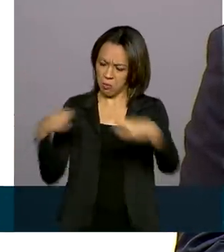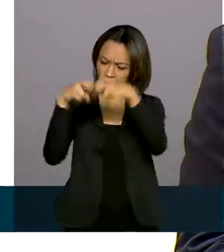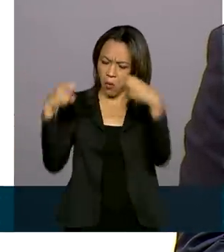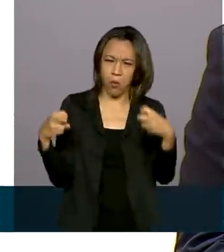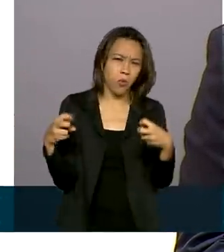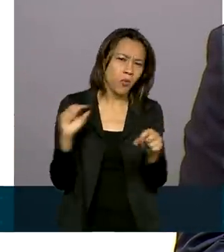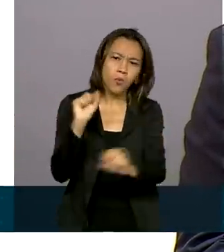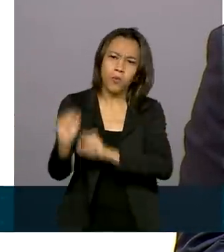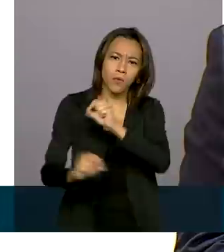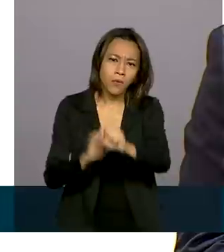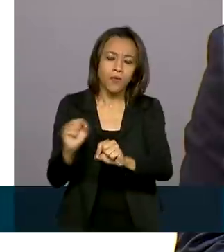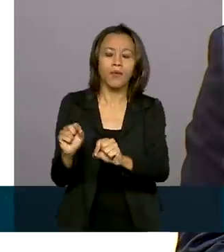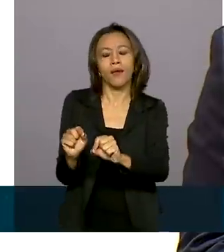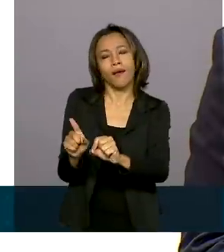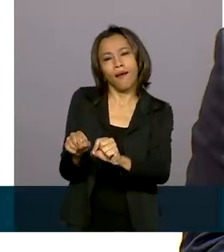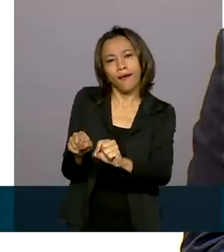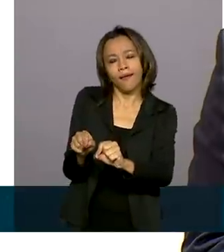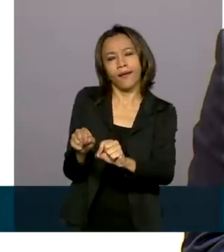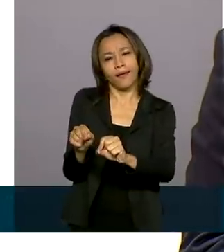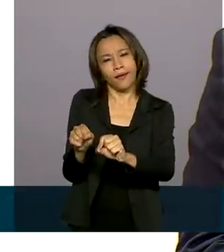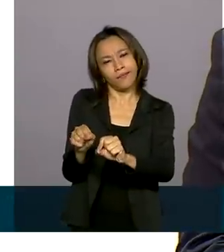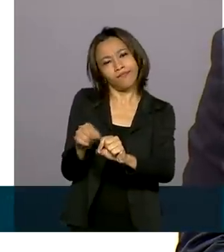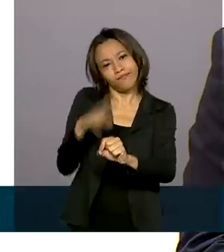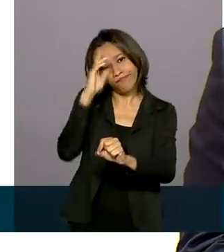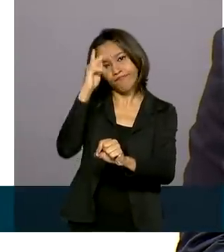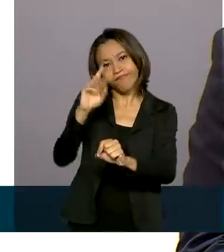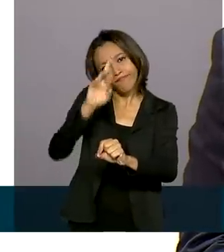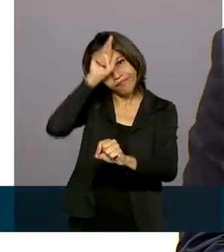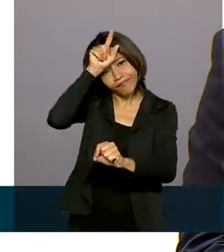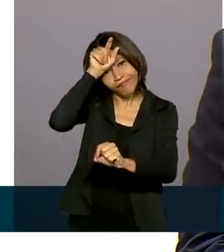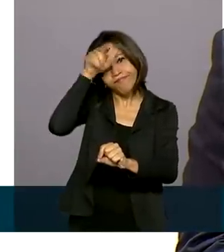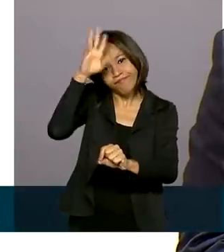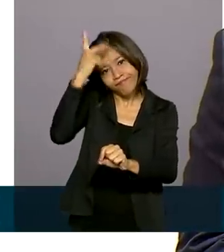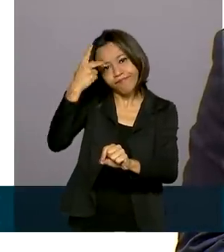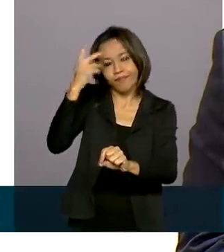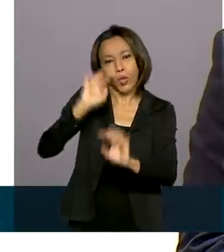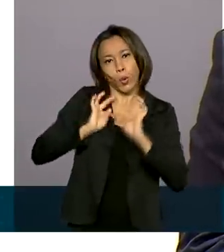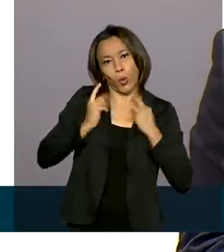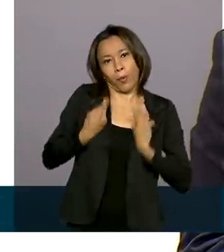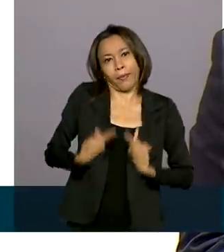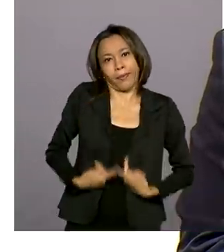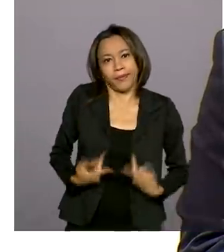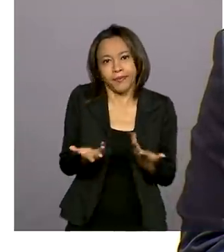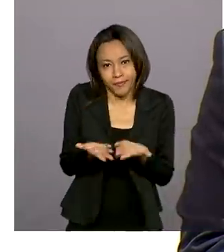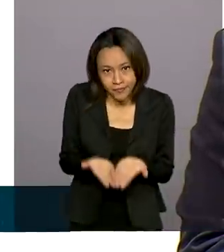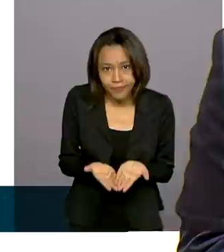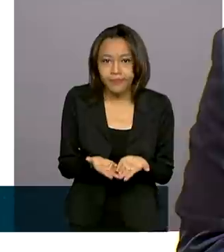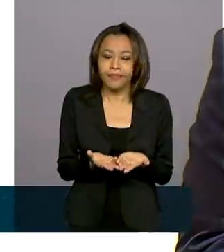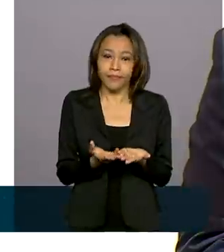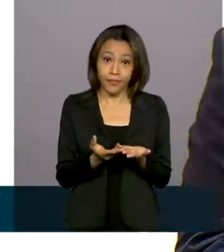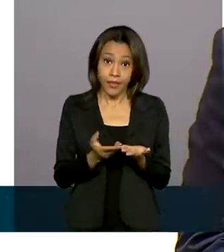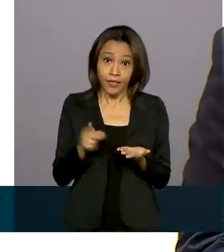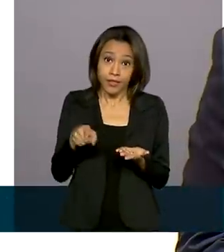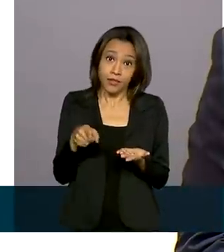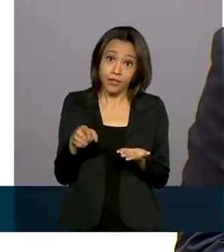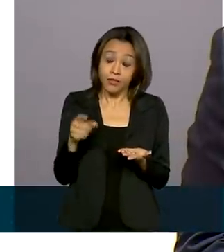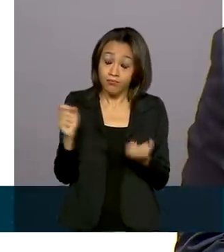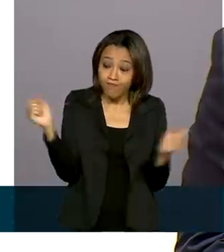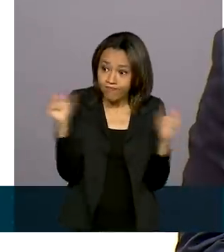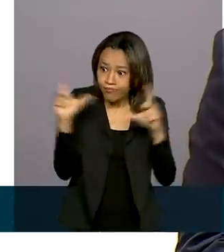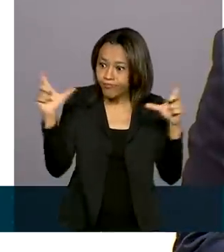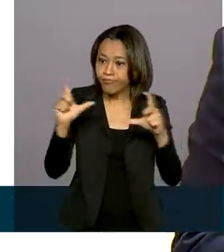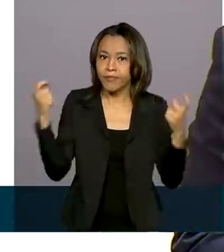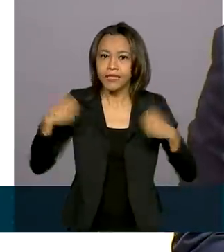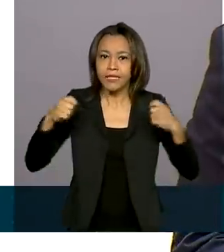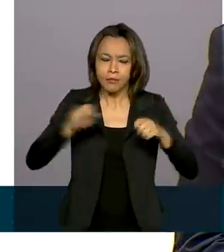erro humano. Isso mostra a necessidade prominente e imperativa de despertarmos no